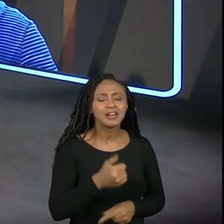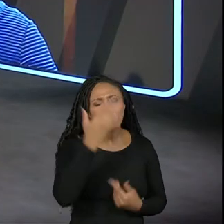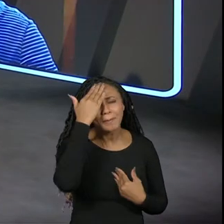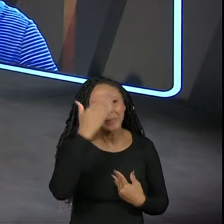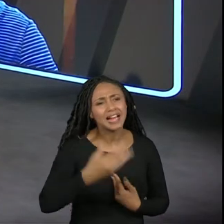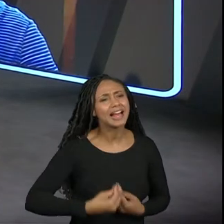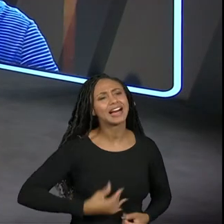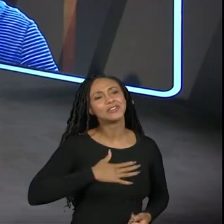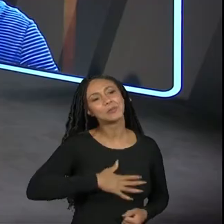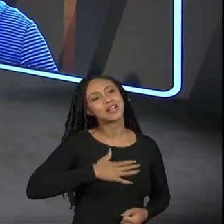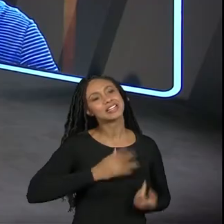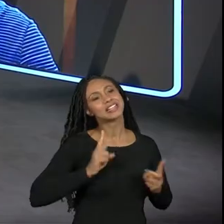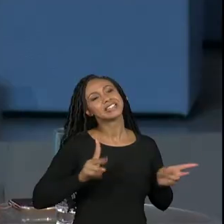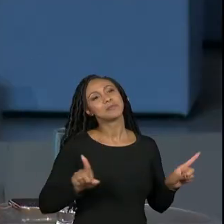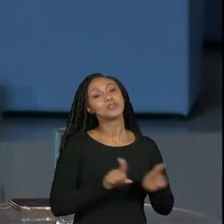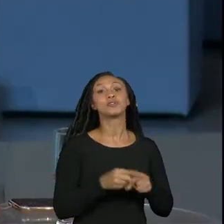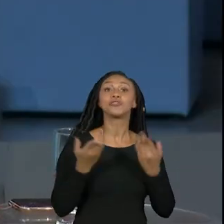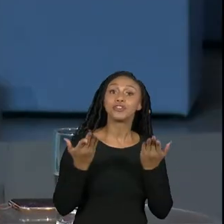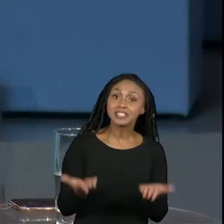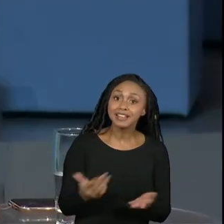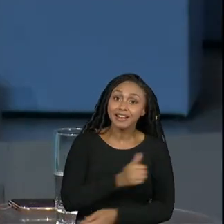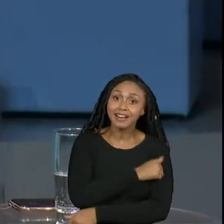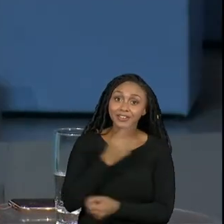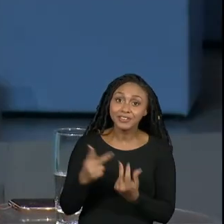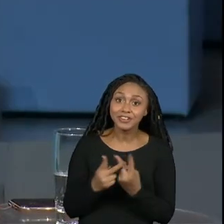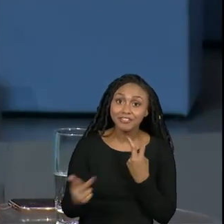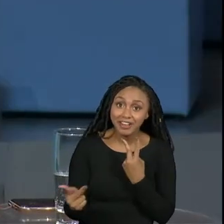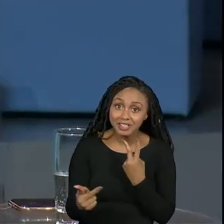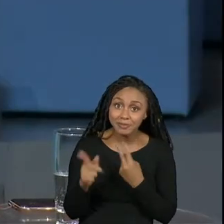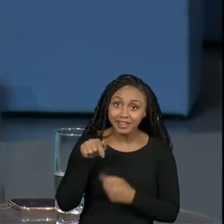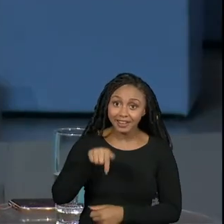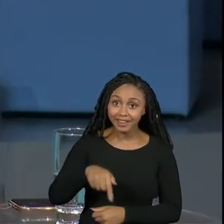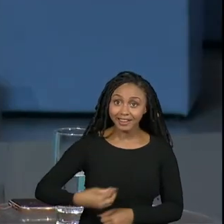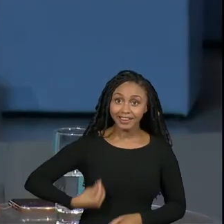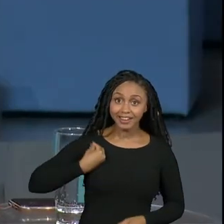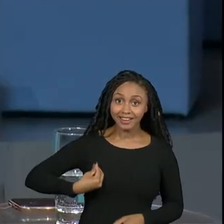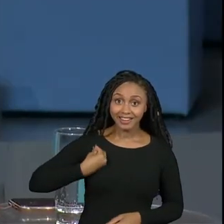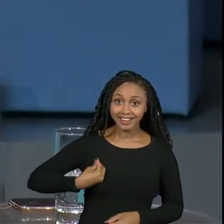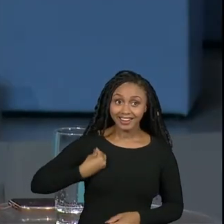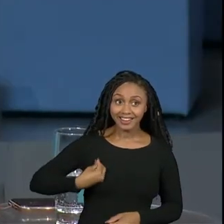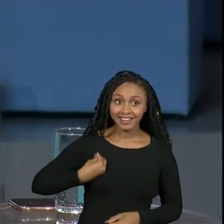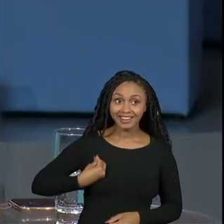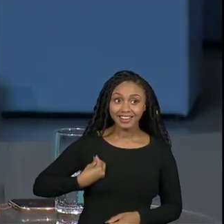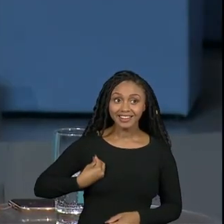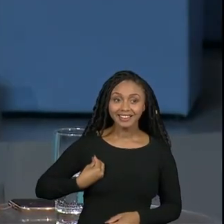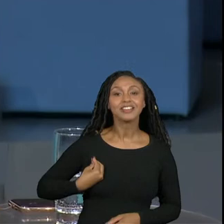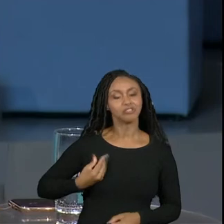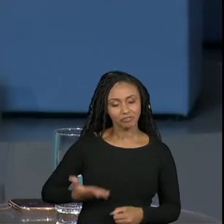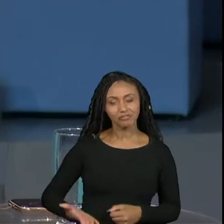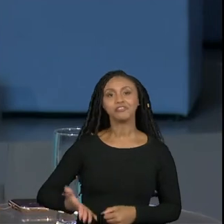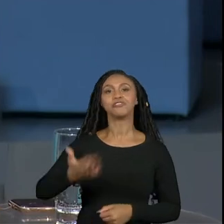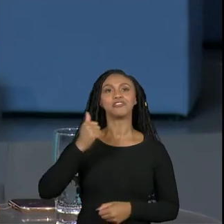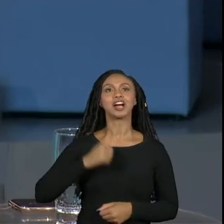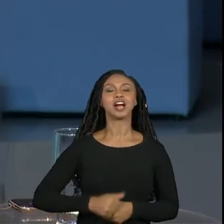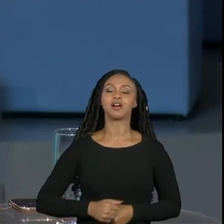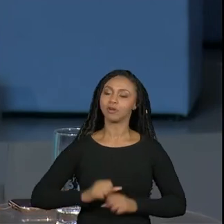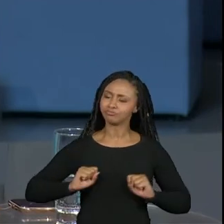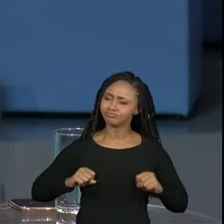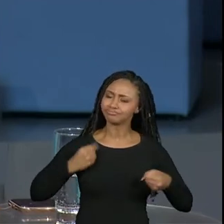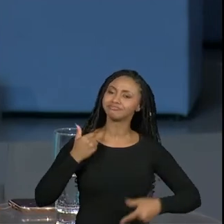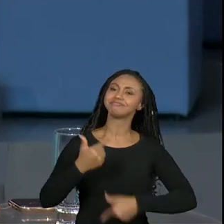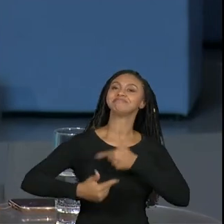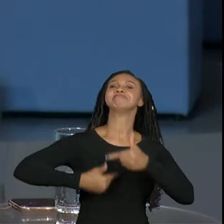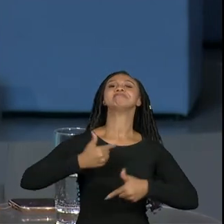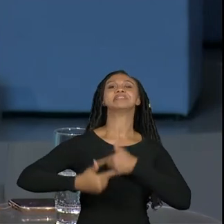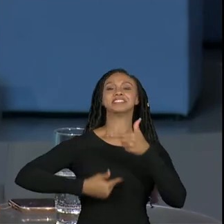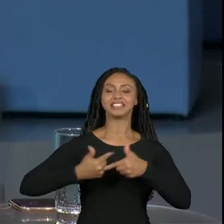um prazer estar aqui comigo e a você aluno da Univesp que está aí junto com a gente vamos lá mais uma empreitada que a